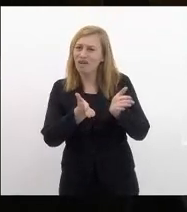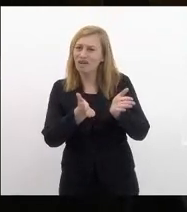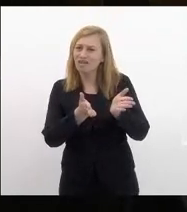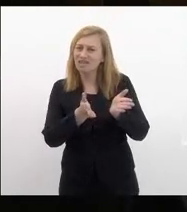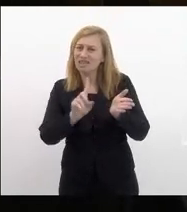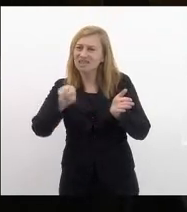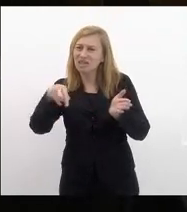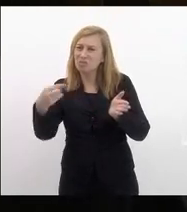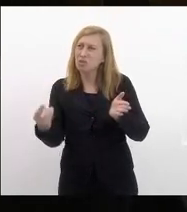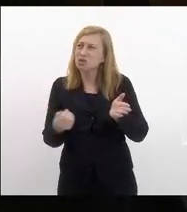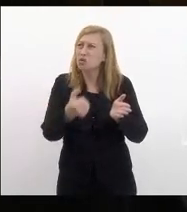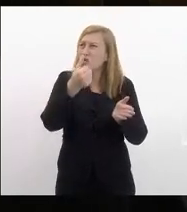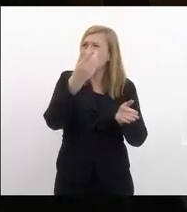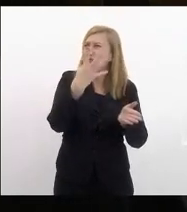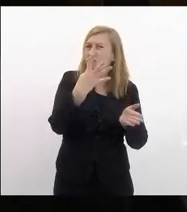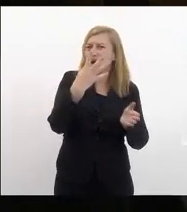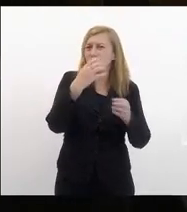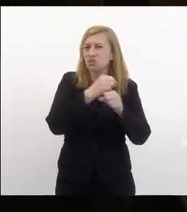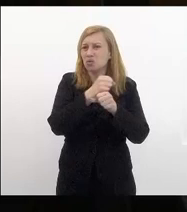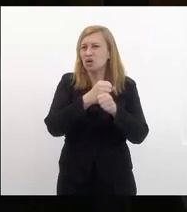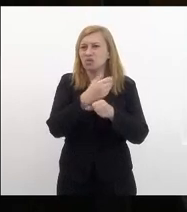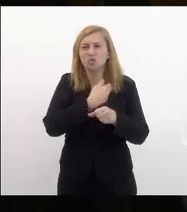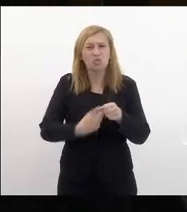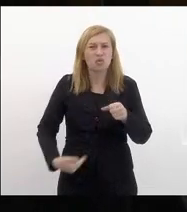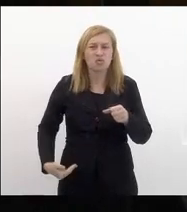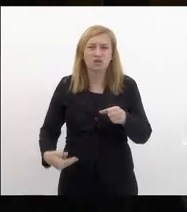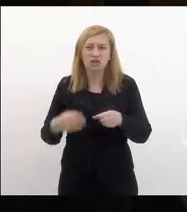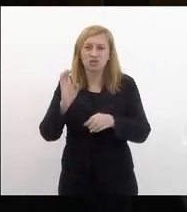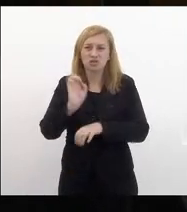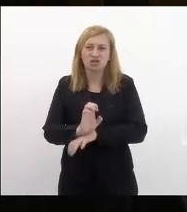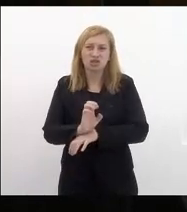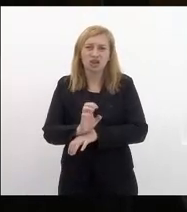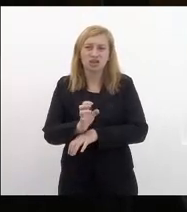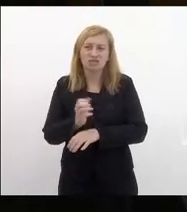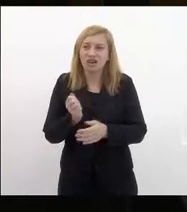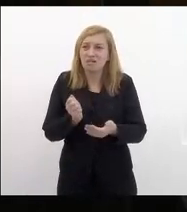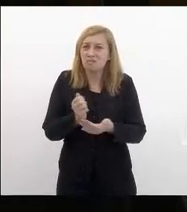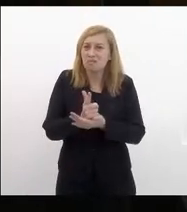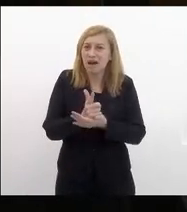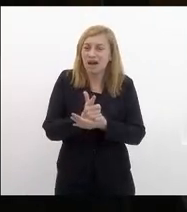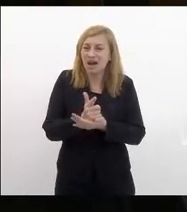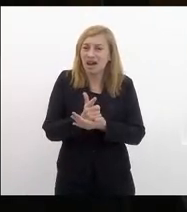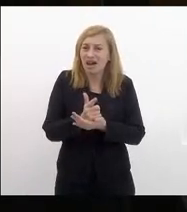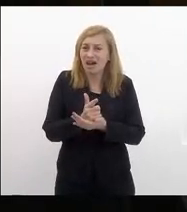depois de quase quatro anos o governo do estado vai fazer a reposição das perdas